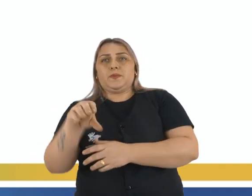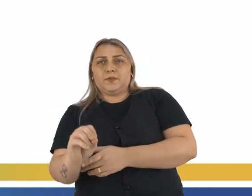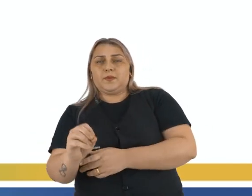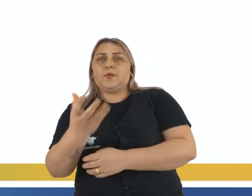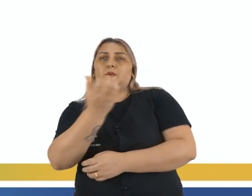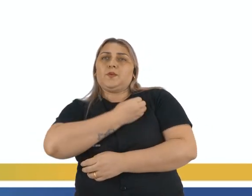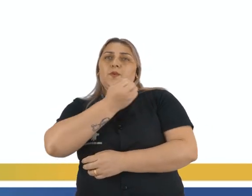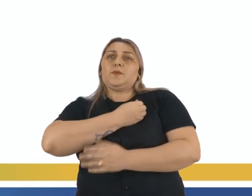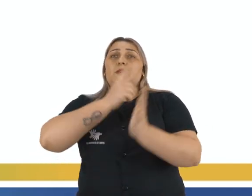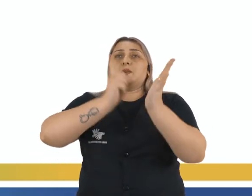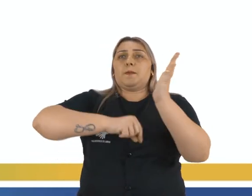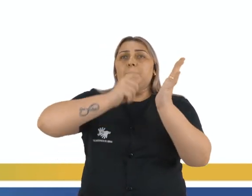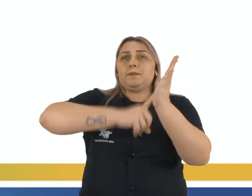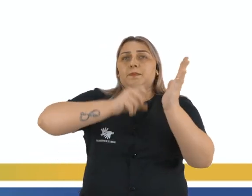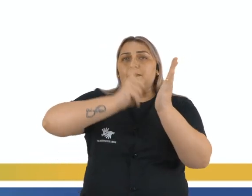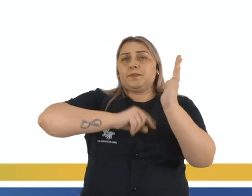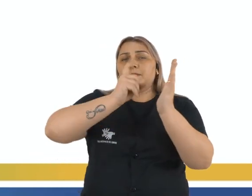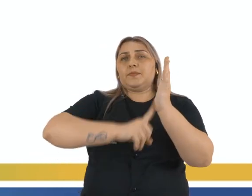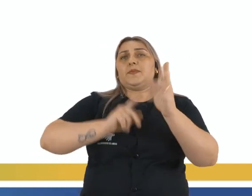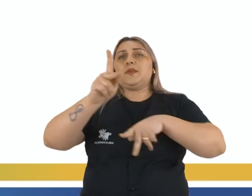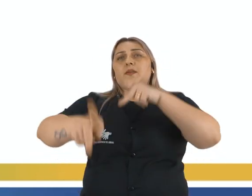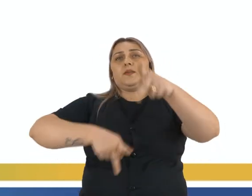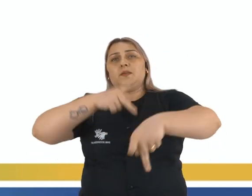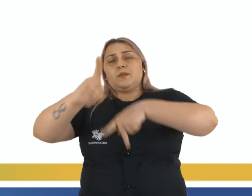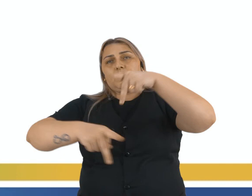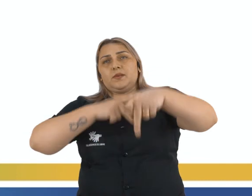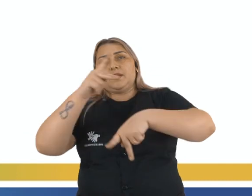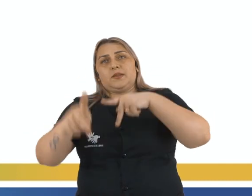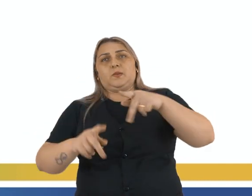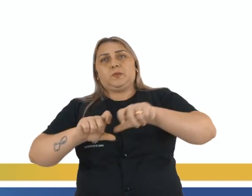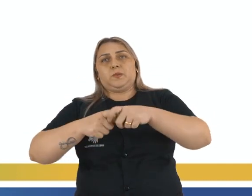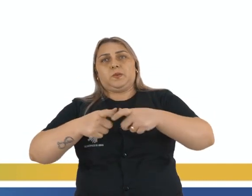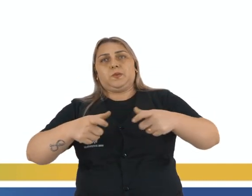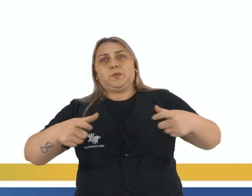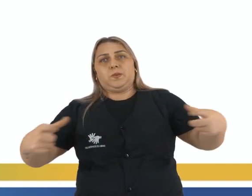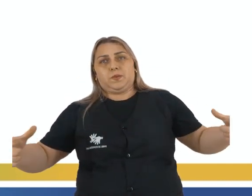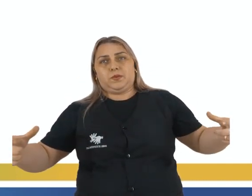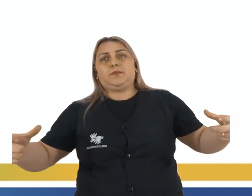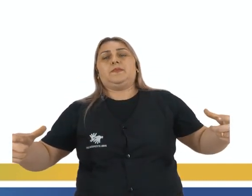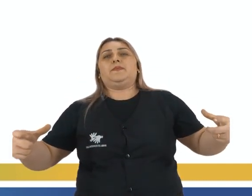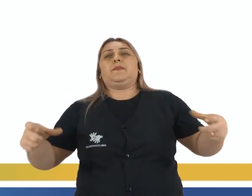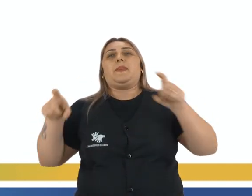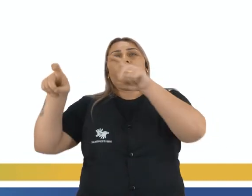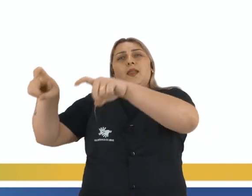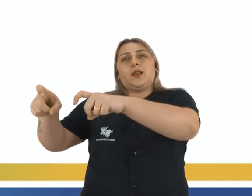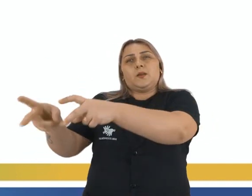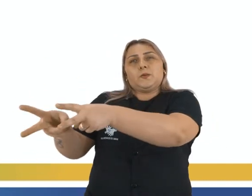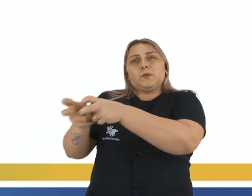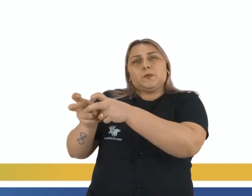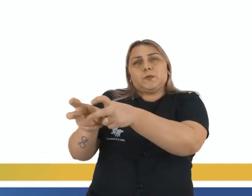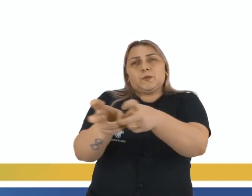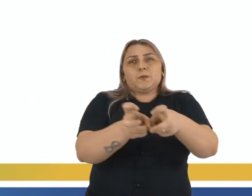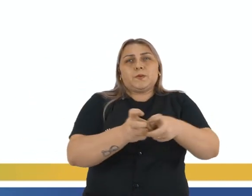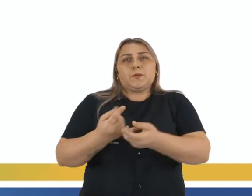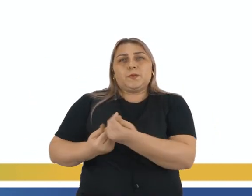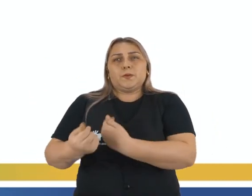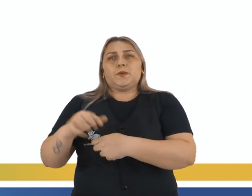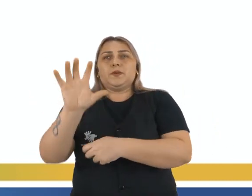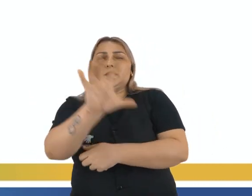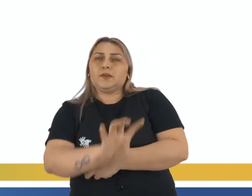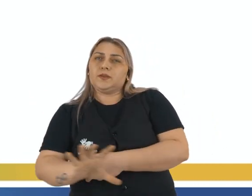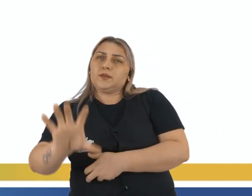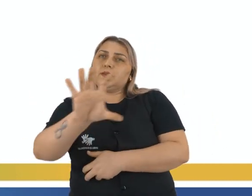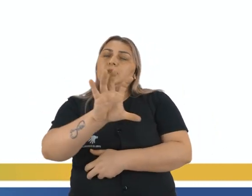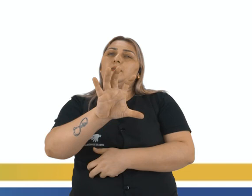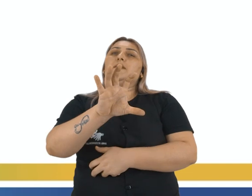brancos. Então, a população de escravos no Haiti, ela ficou gigantesca. Então, a exploração econômica dessa região levou a cada